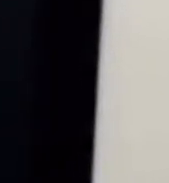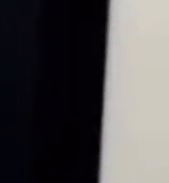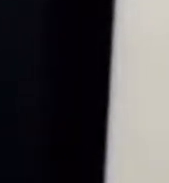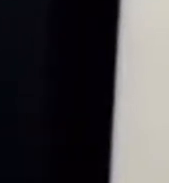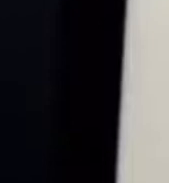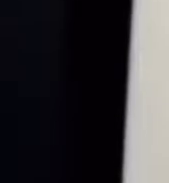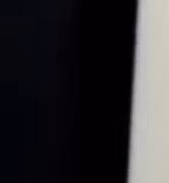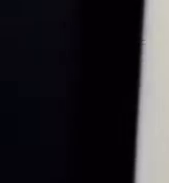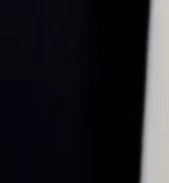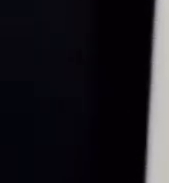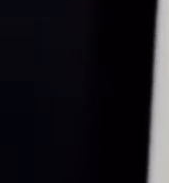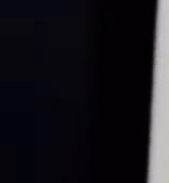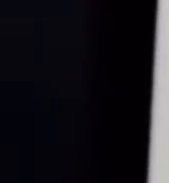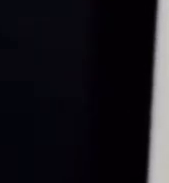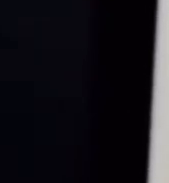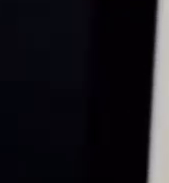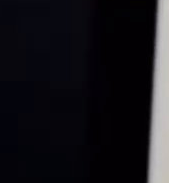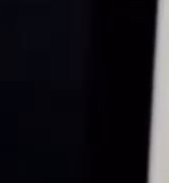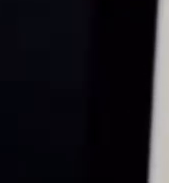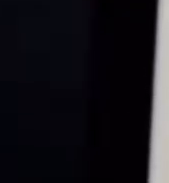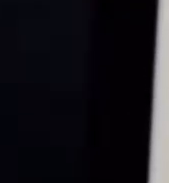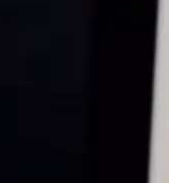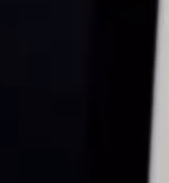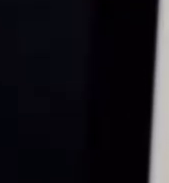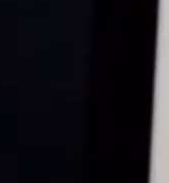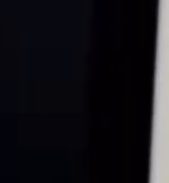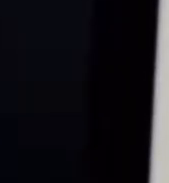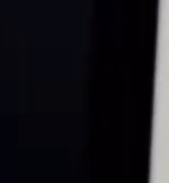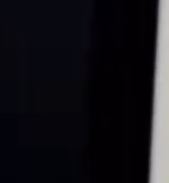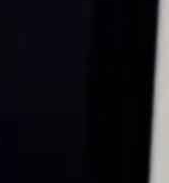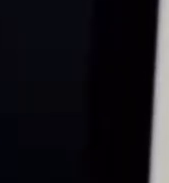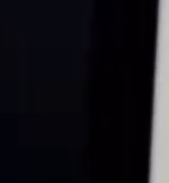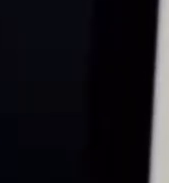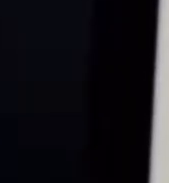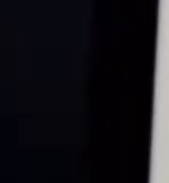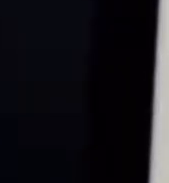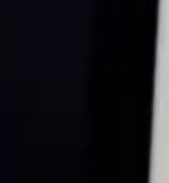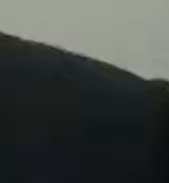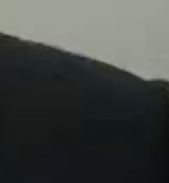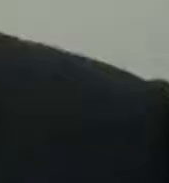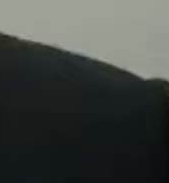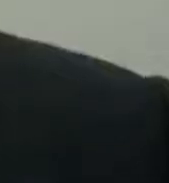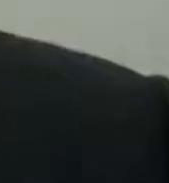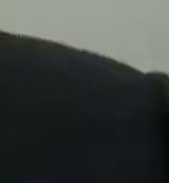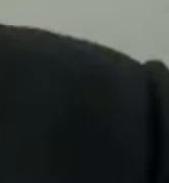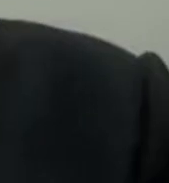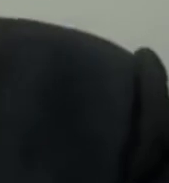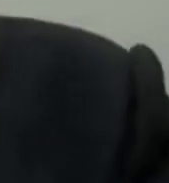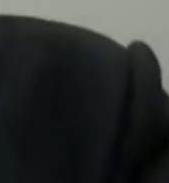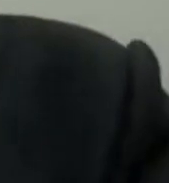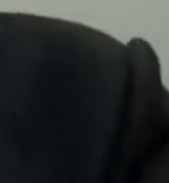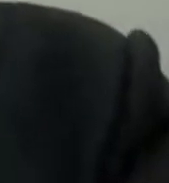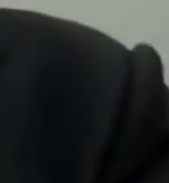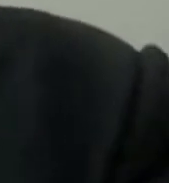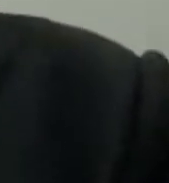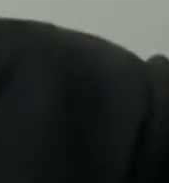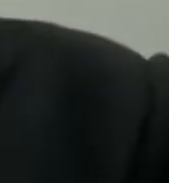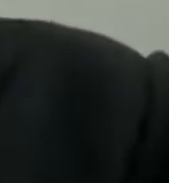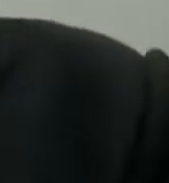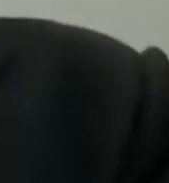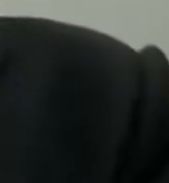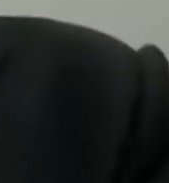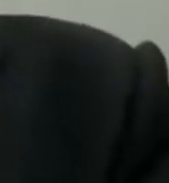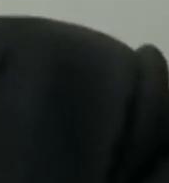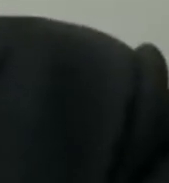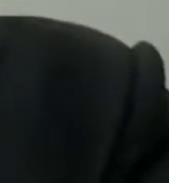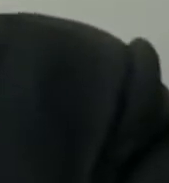vinho olha só pessoal ela furou